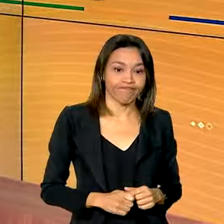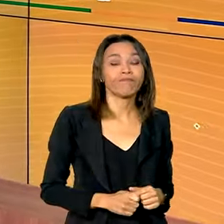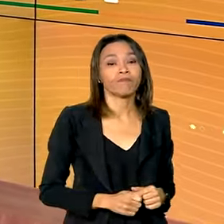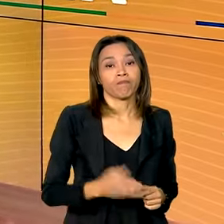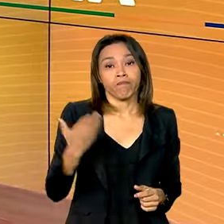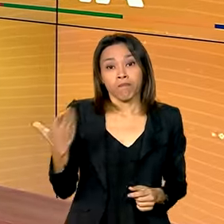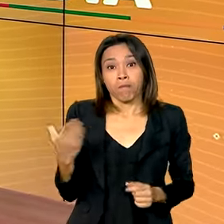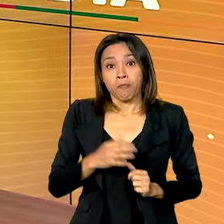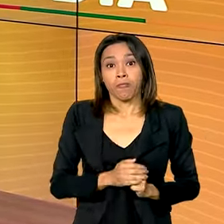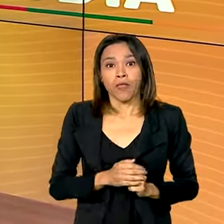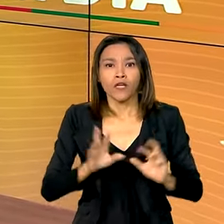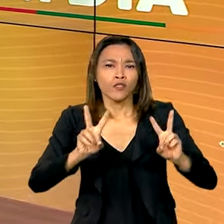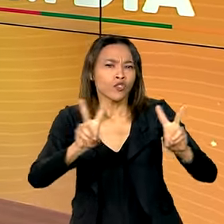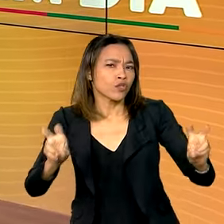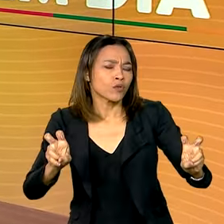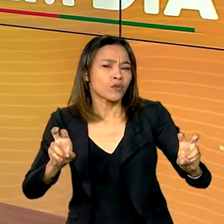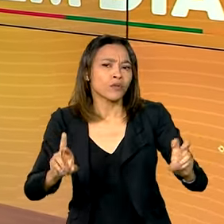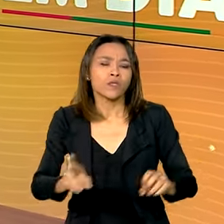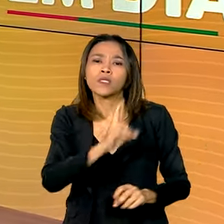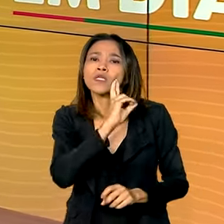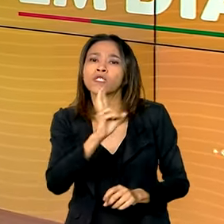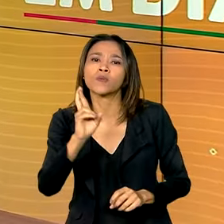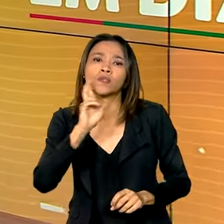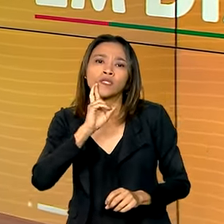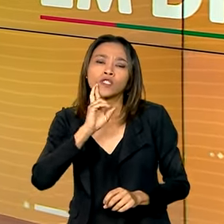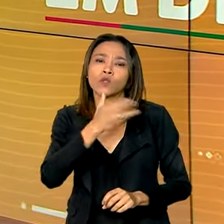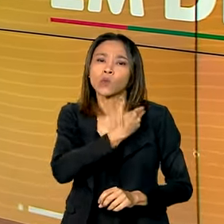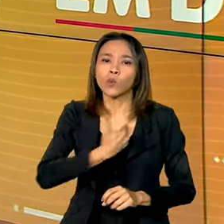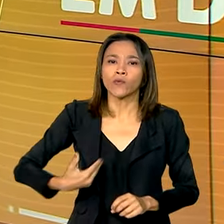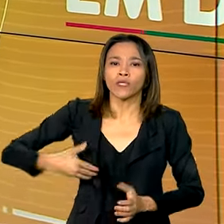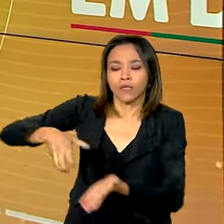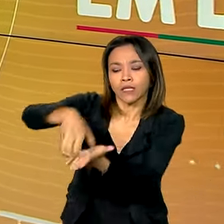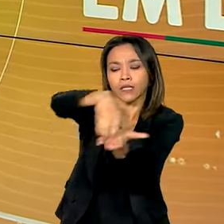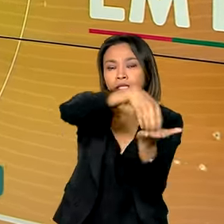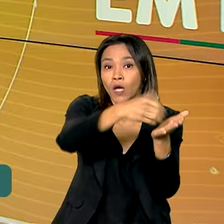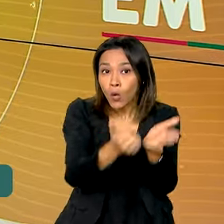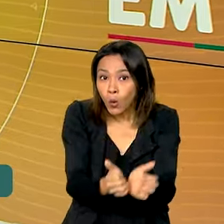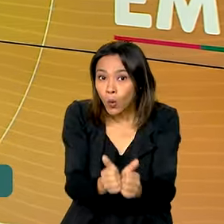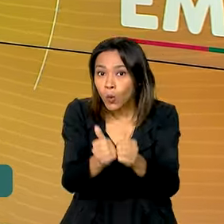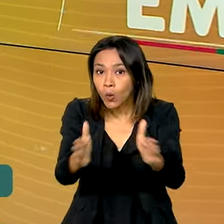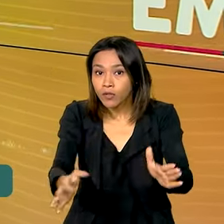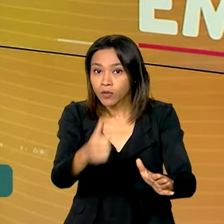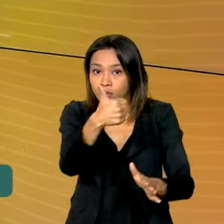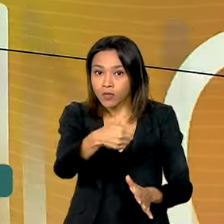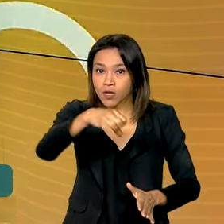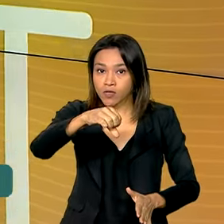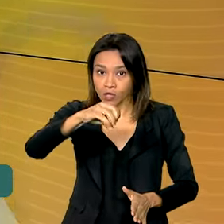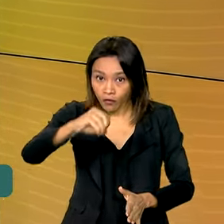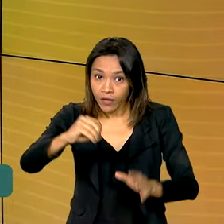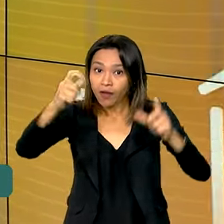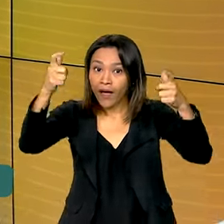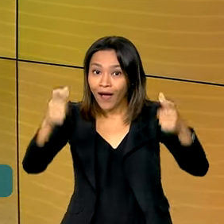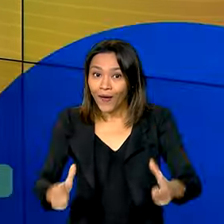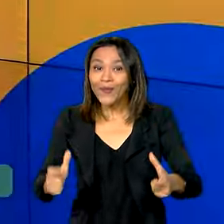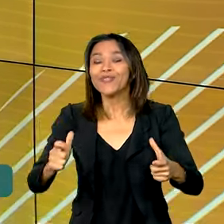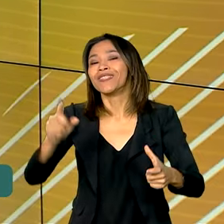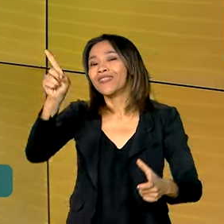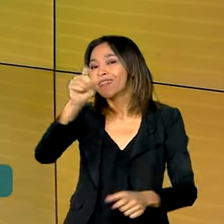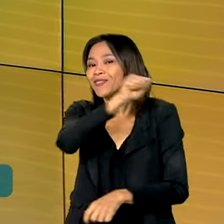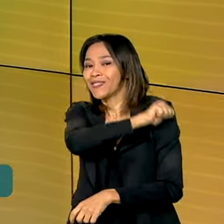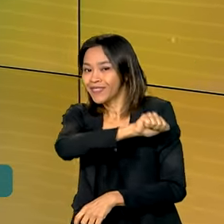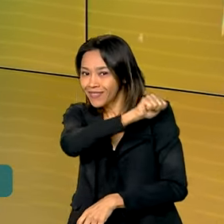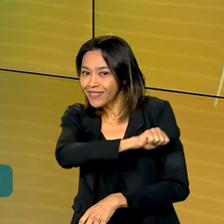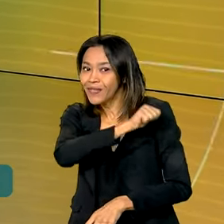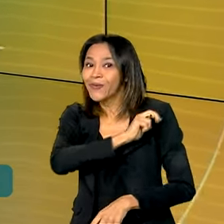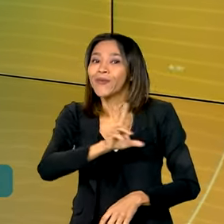iniciativa dos restaurantes populares começou no final dos anos 90, com a instalação na Central do Brasil, no Rio de Janeiro, do